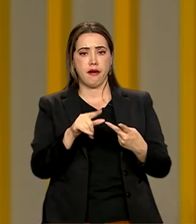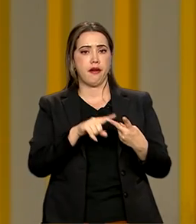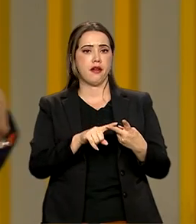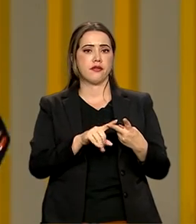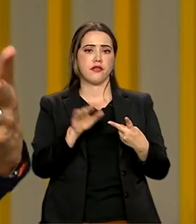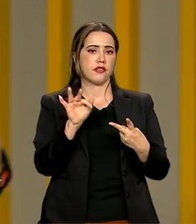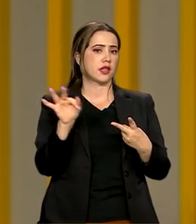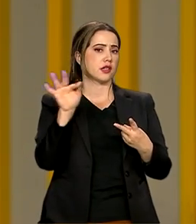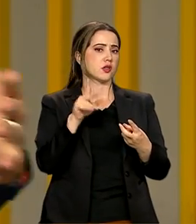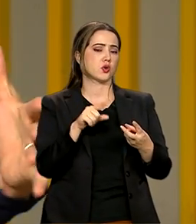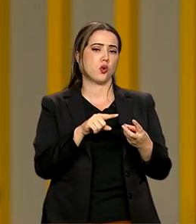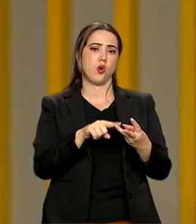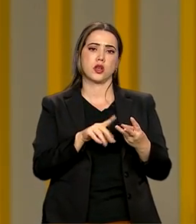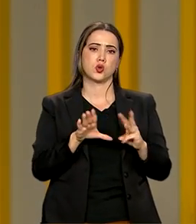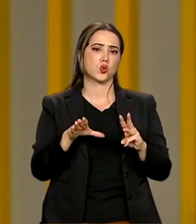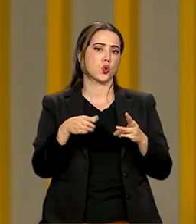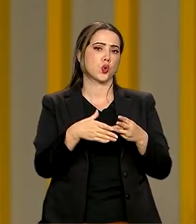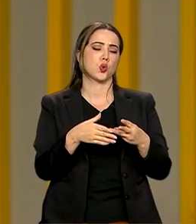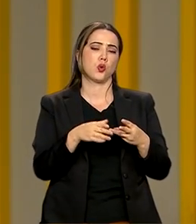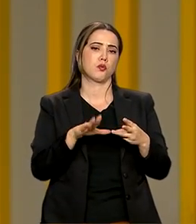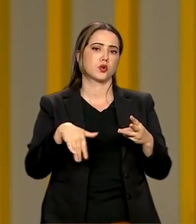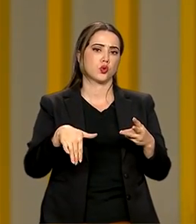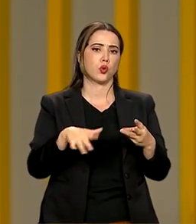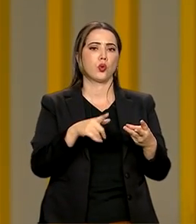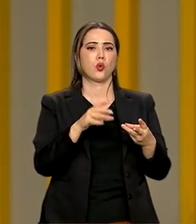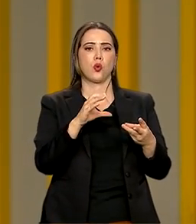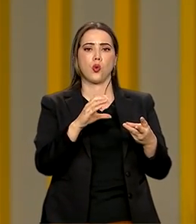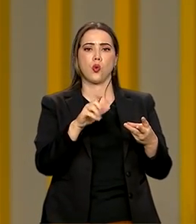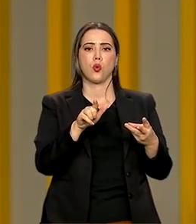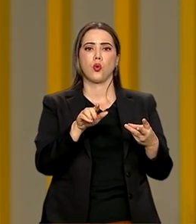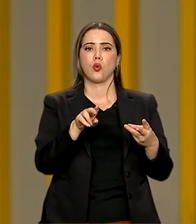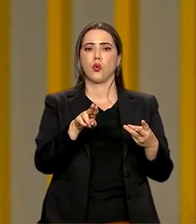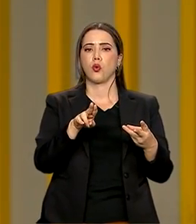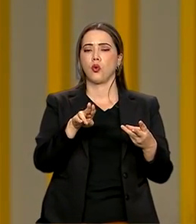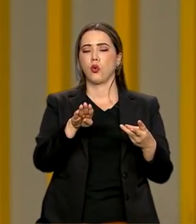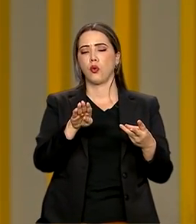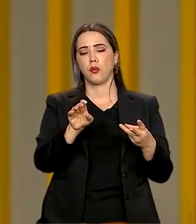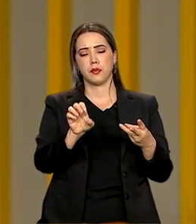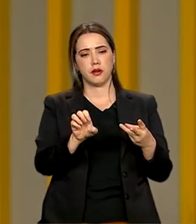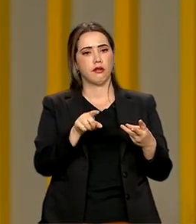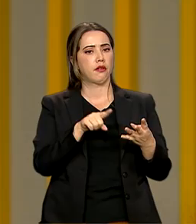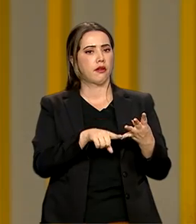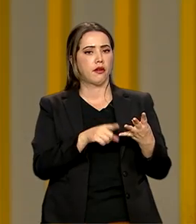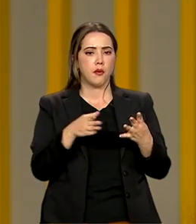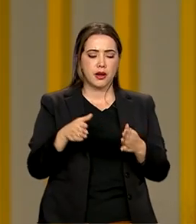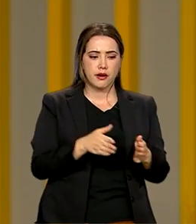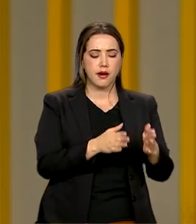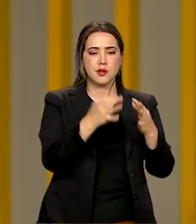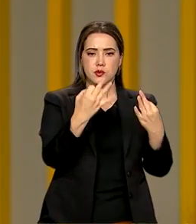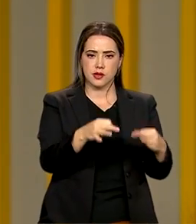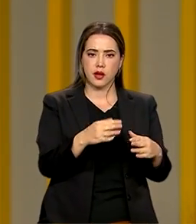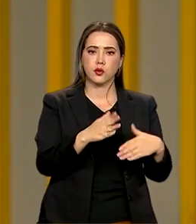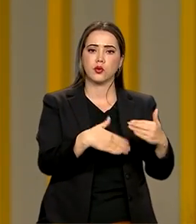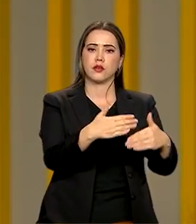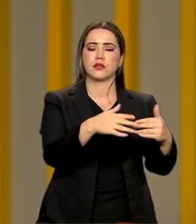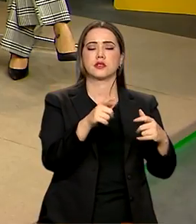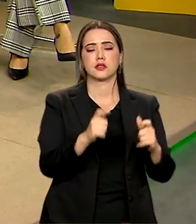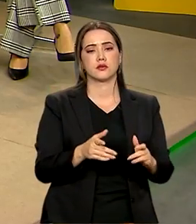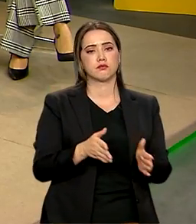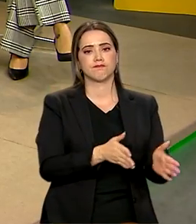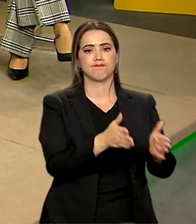e etc. e outros atores da sociedade para fazer esse caminho e avançar nesse sentido.